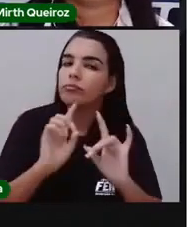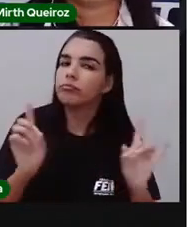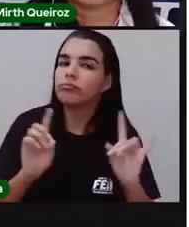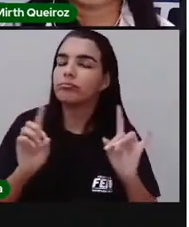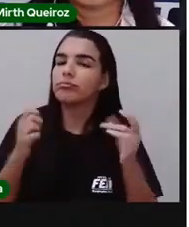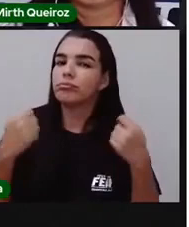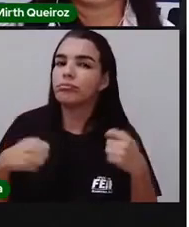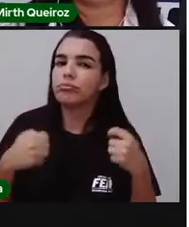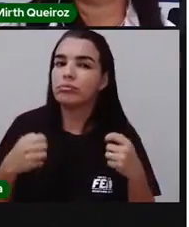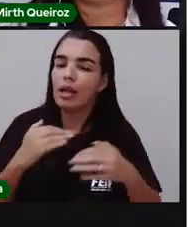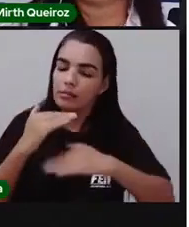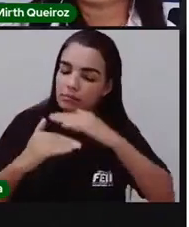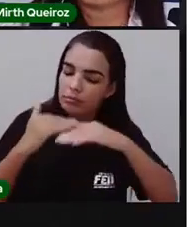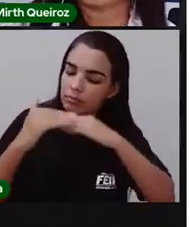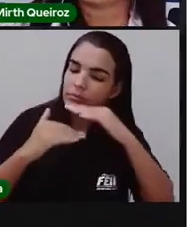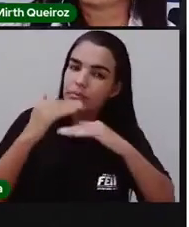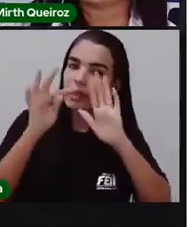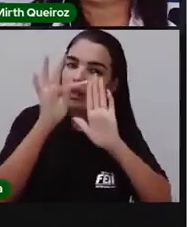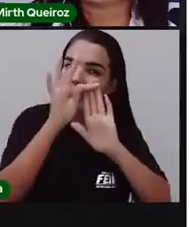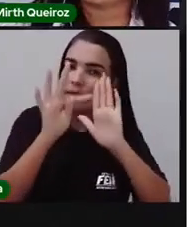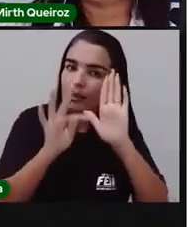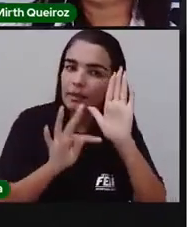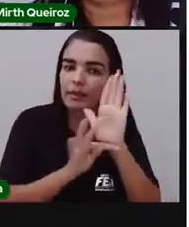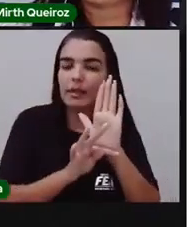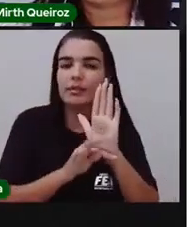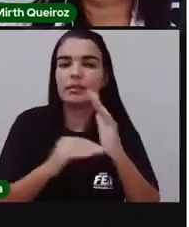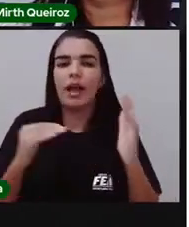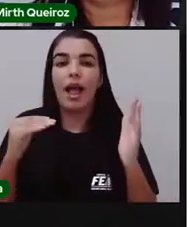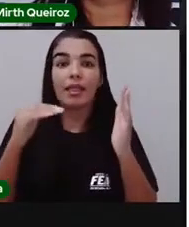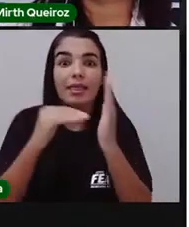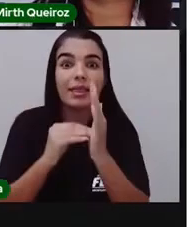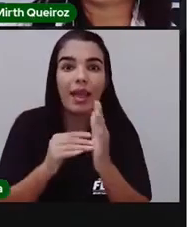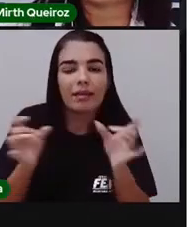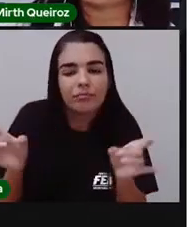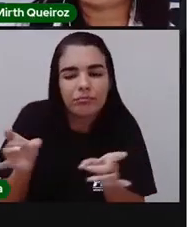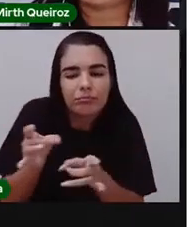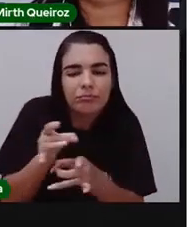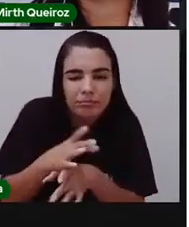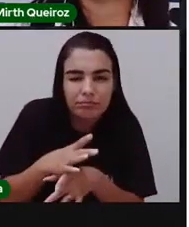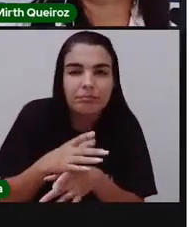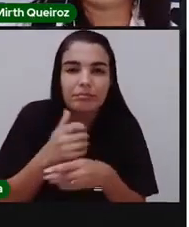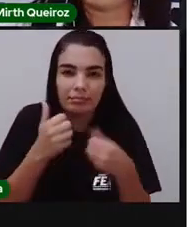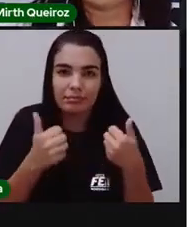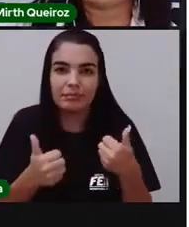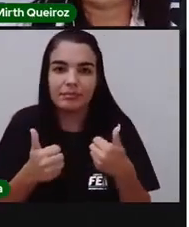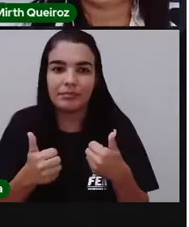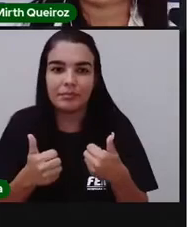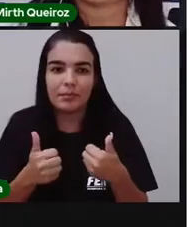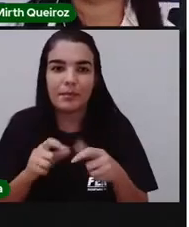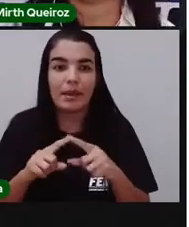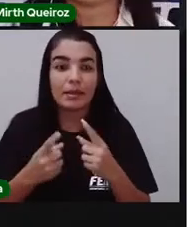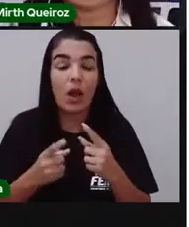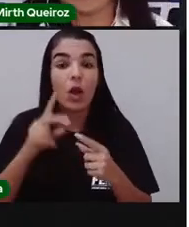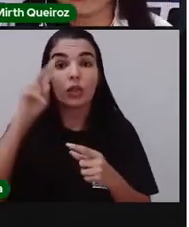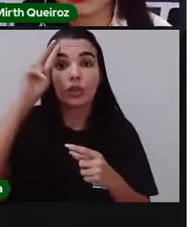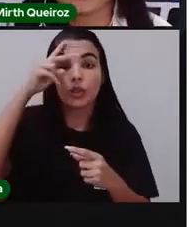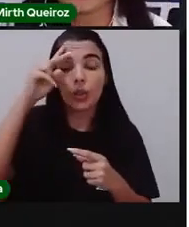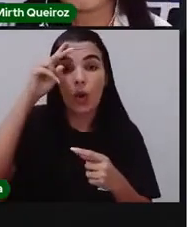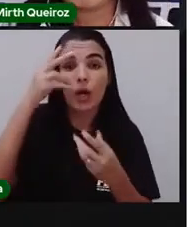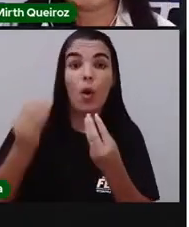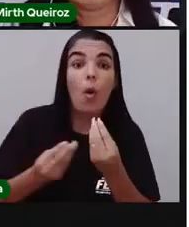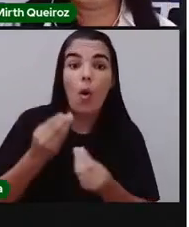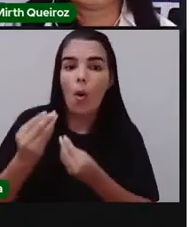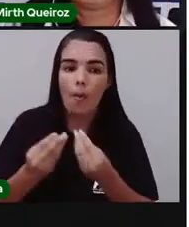não. Vocês têm que desenvolver o texto ali até chegar à conclusão, às considerações finais, ao final ali da história, o que foi.